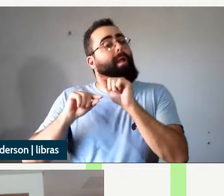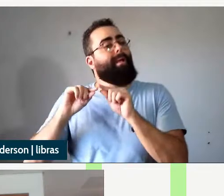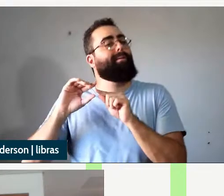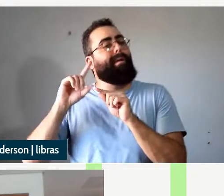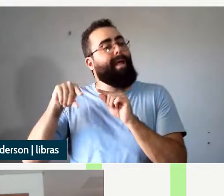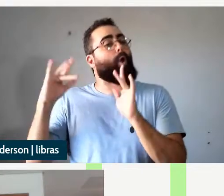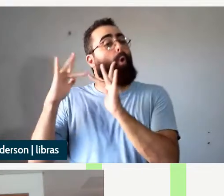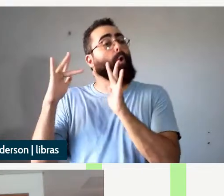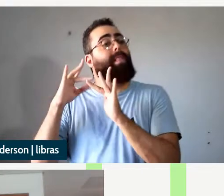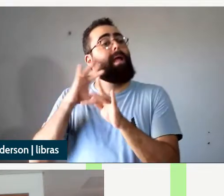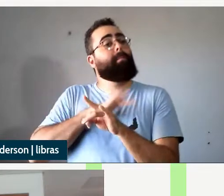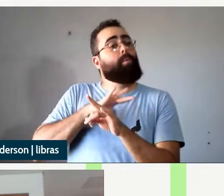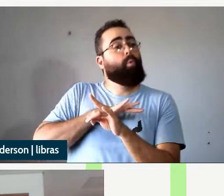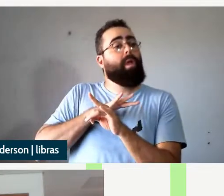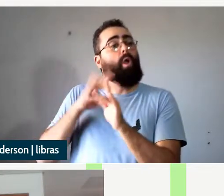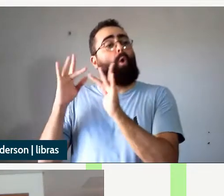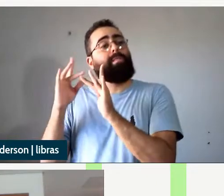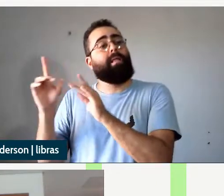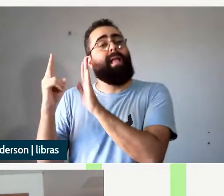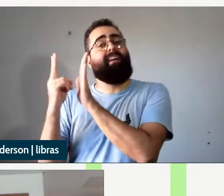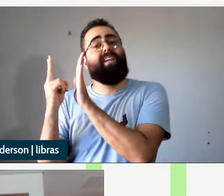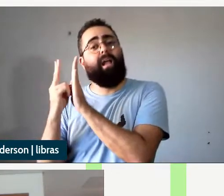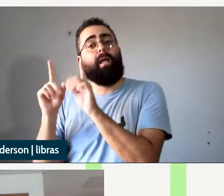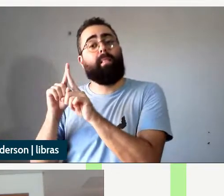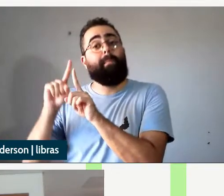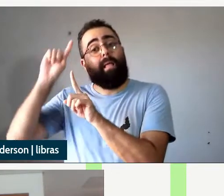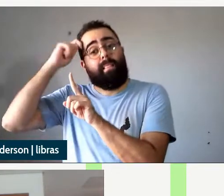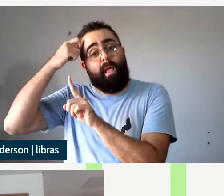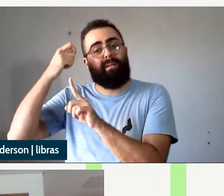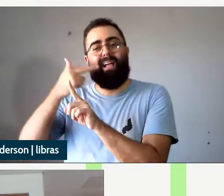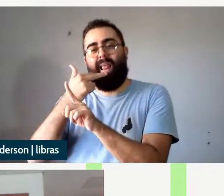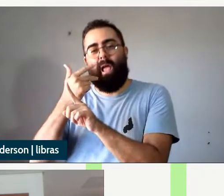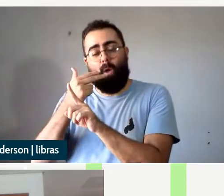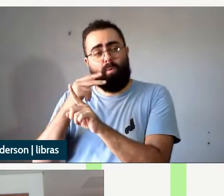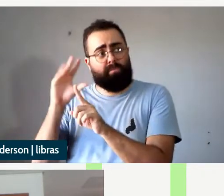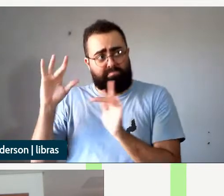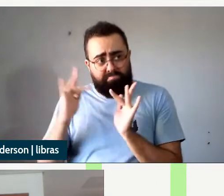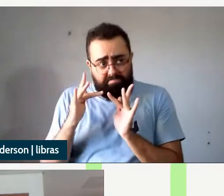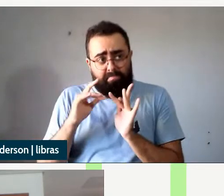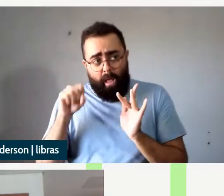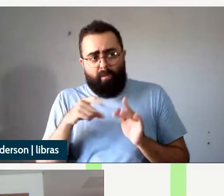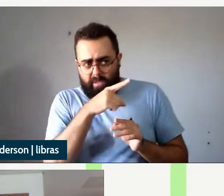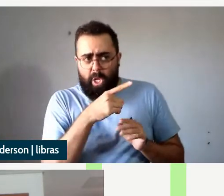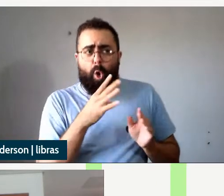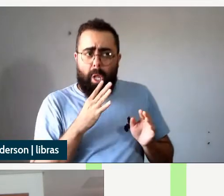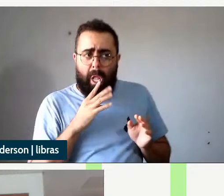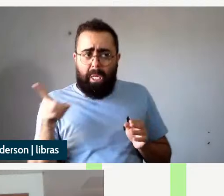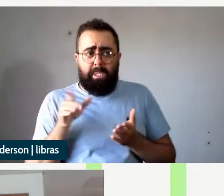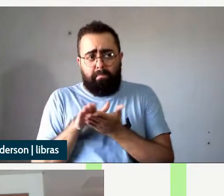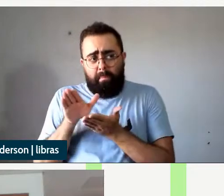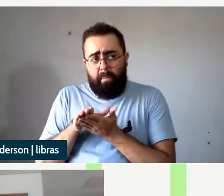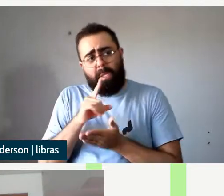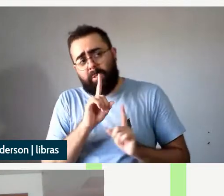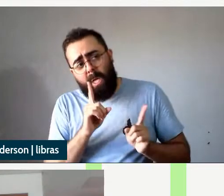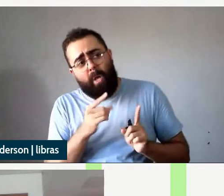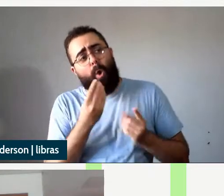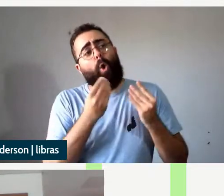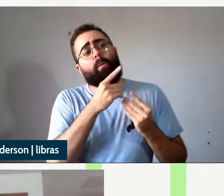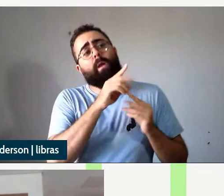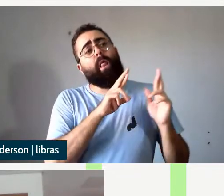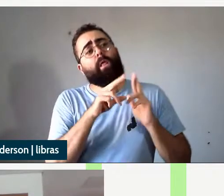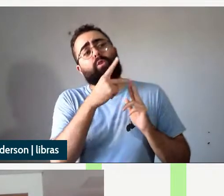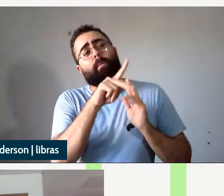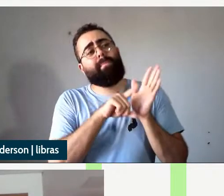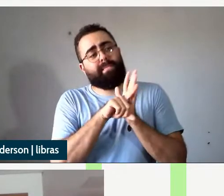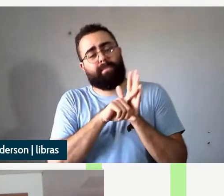africanas você tem acompanhado esses trabalhos e se sim como você os relaciona com a sua pesquisa obrigada